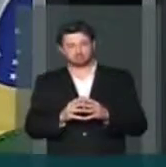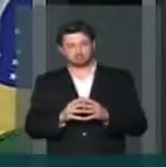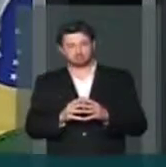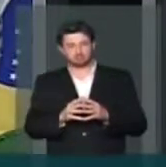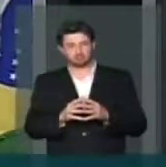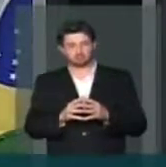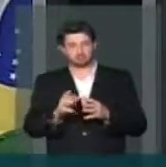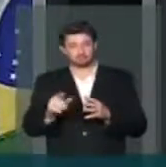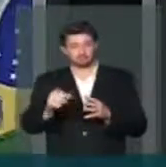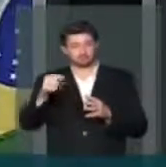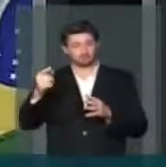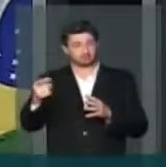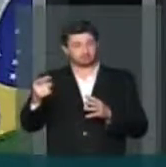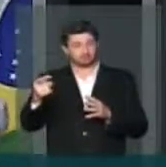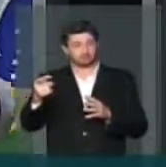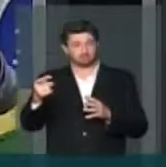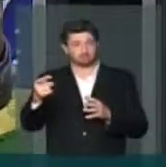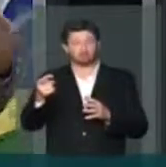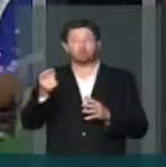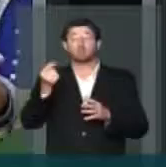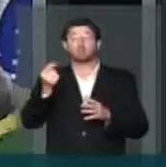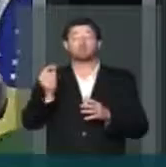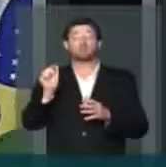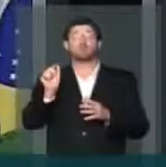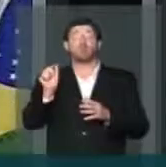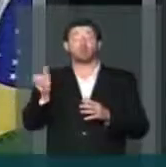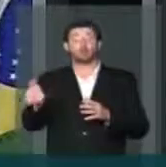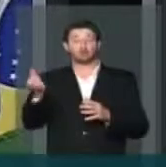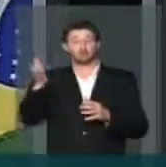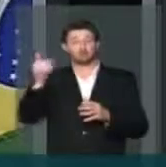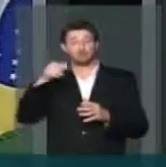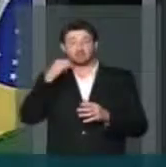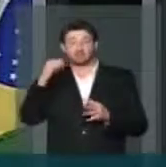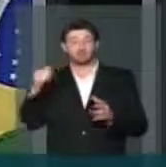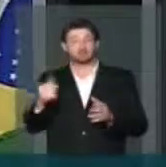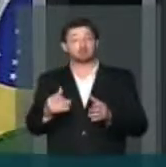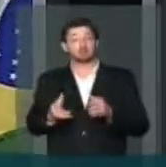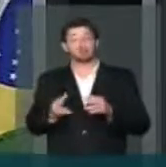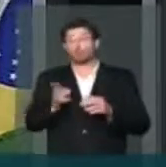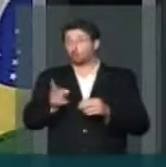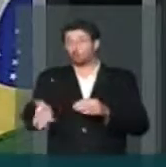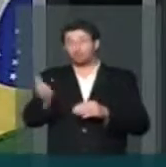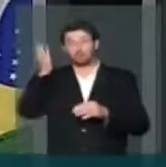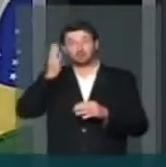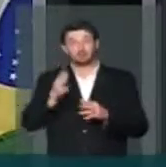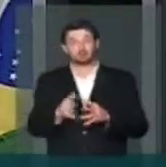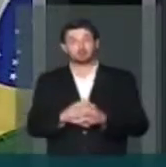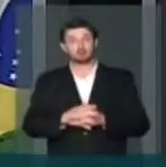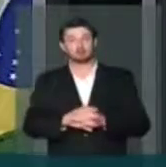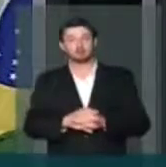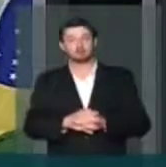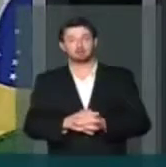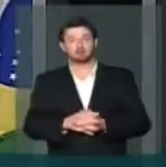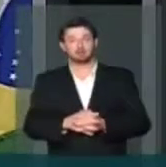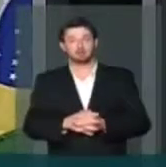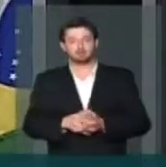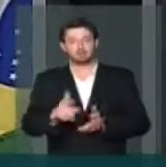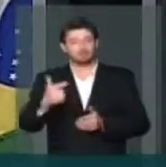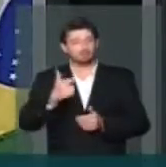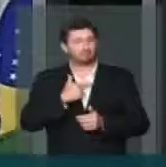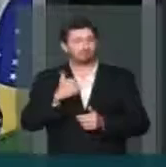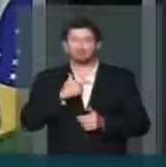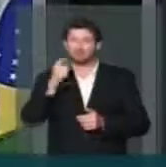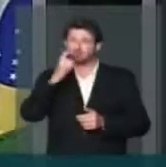Logo depois das eleições, aumentou a tarifa de energia elétrica e continua aumentando. É feio